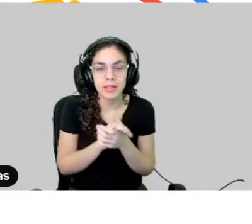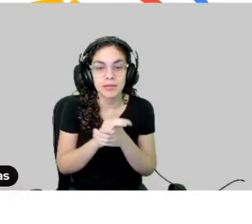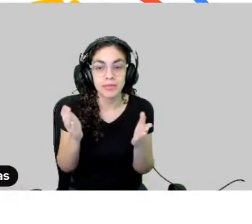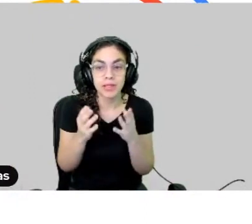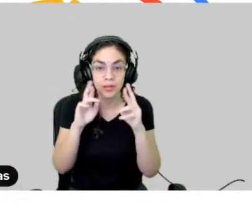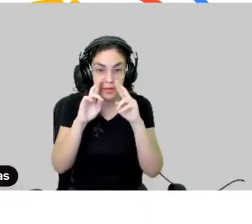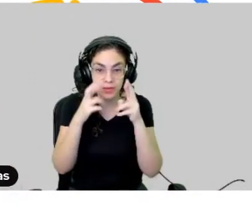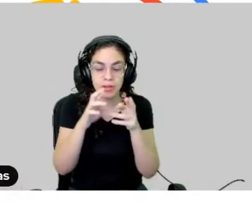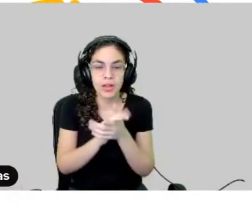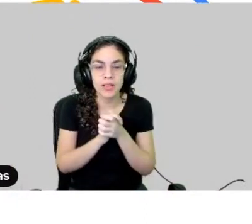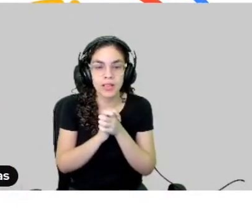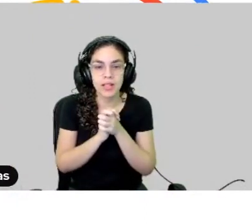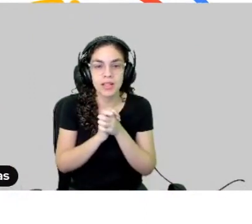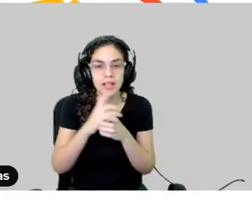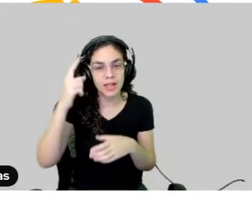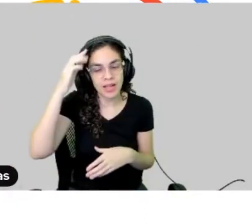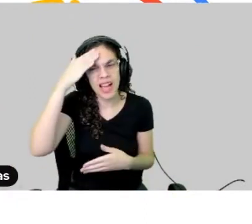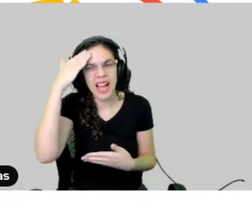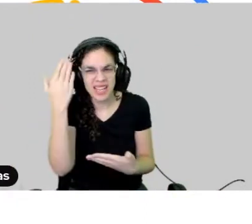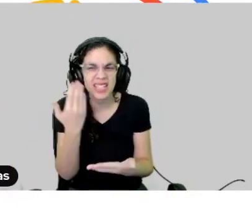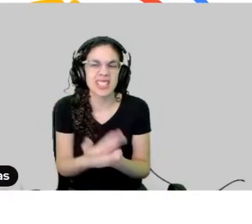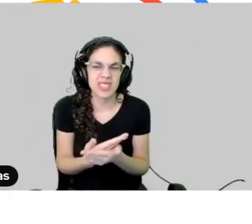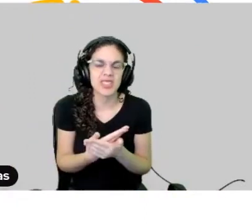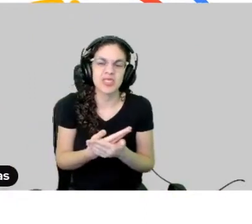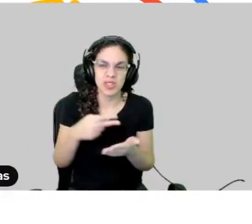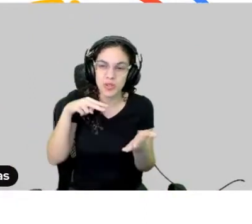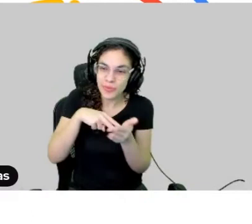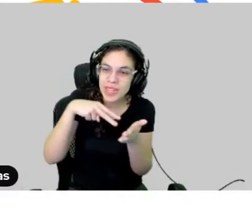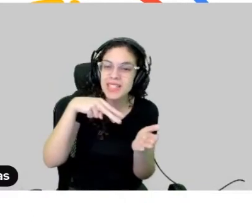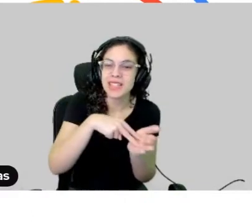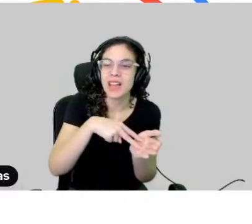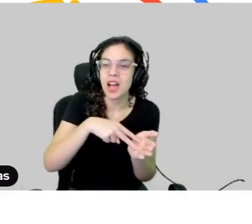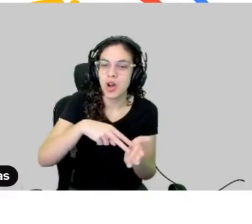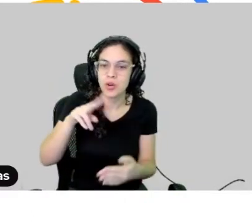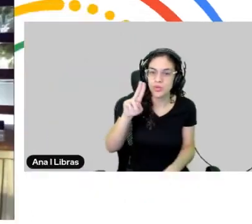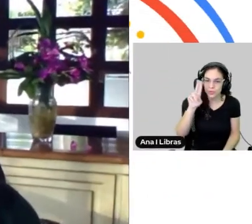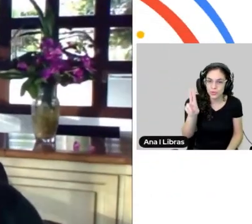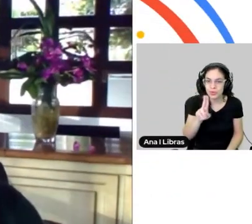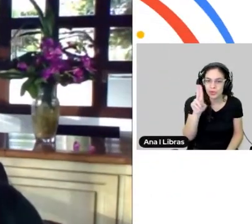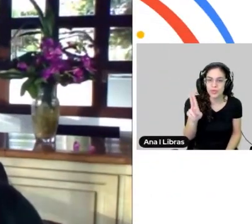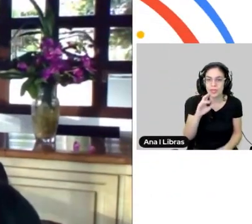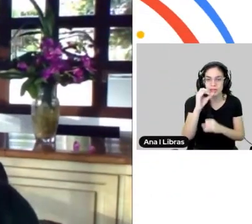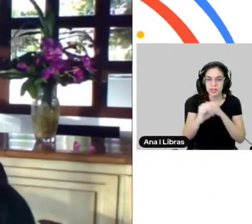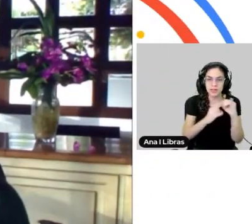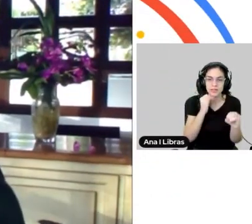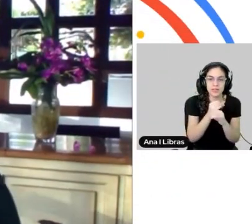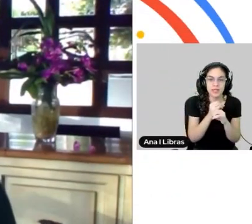o Adilson também coloca, acredito muito no presencial com utilização intensiva de tecnologia.